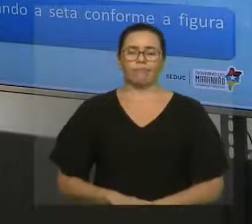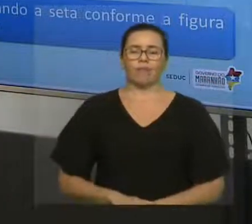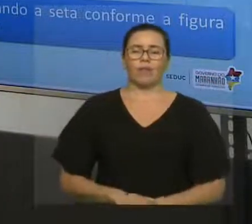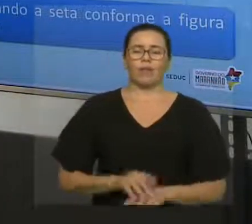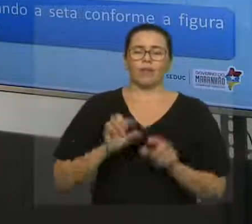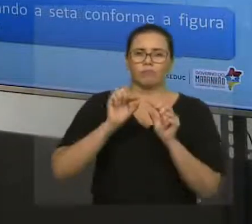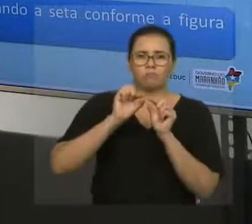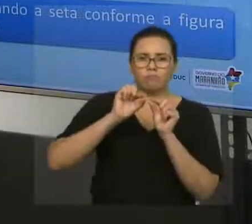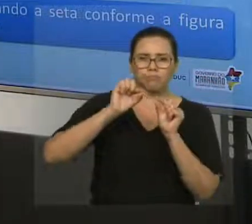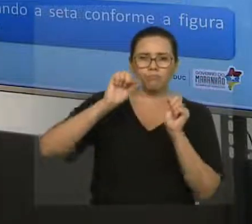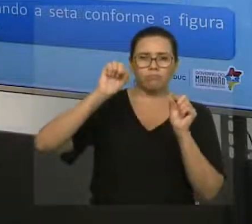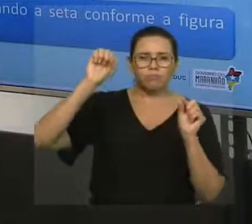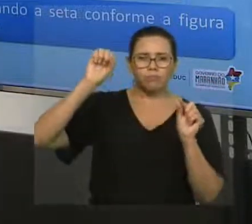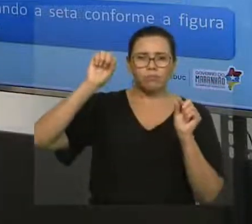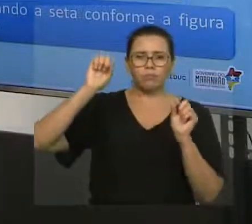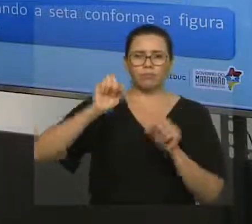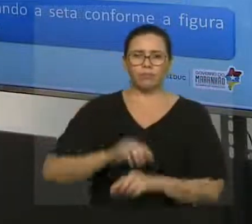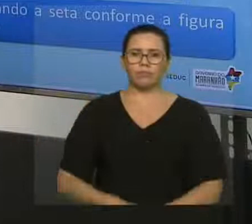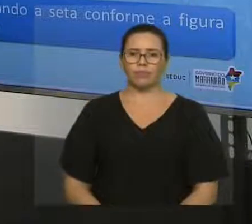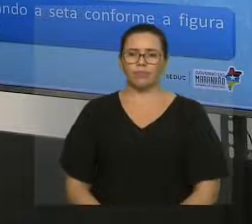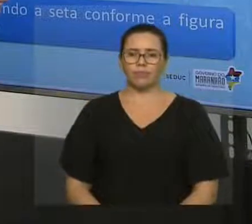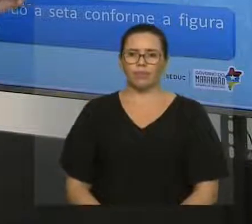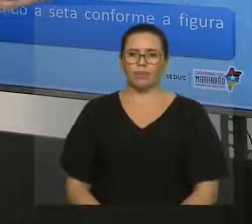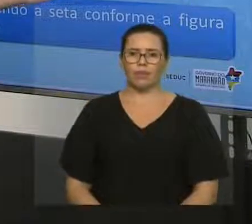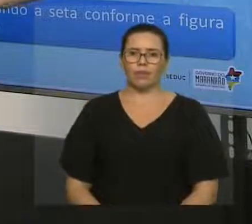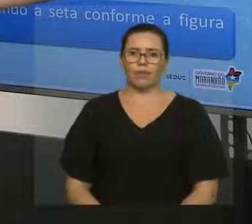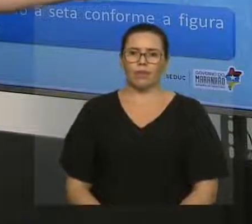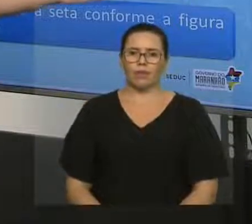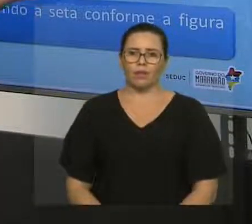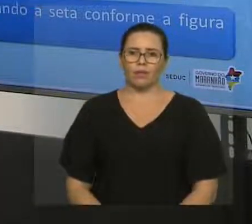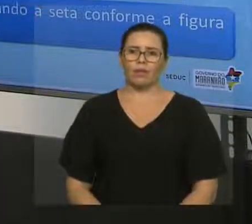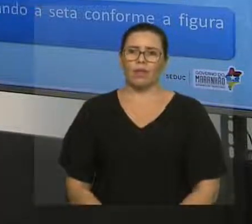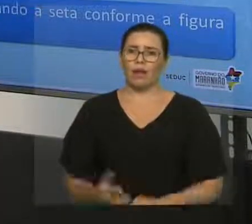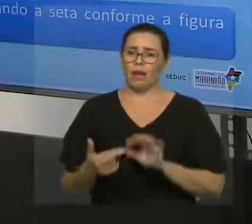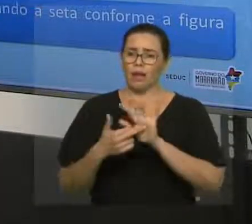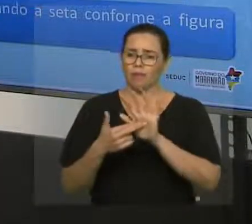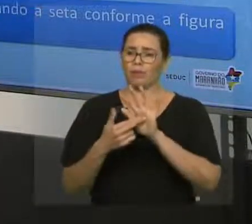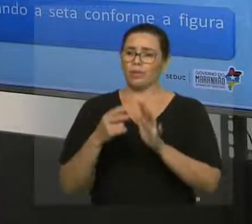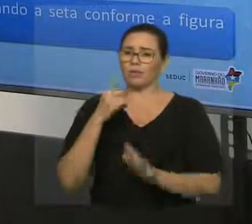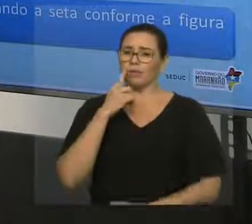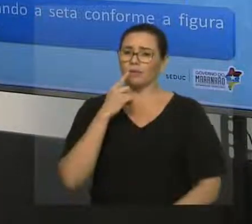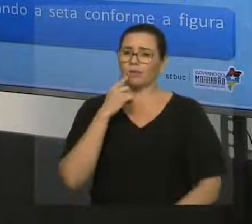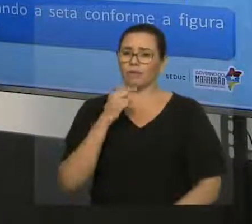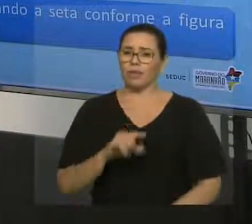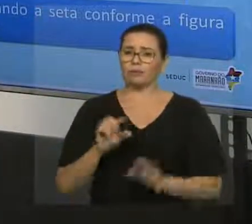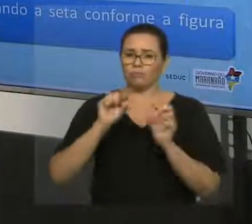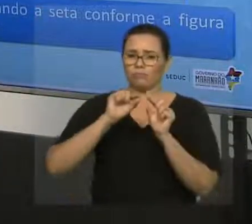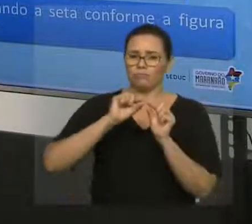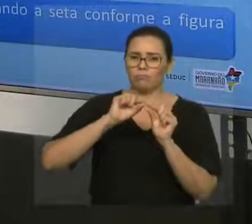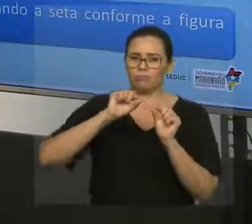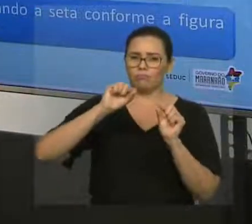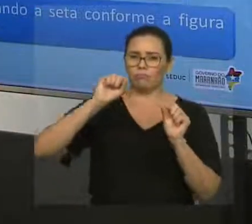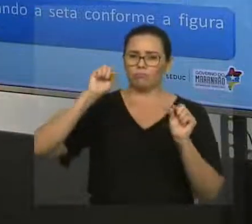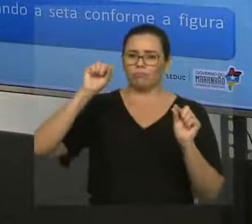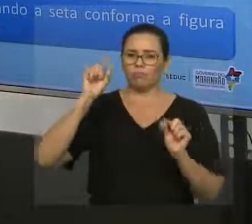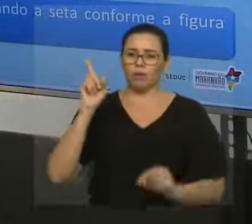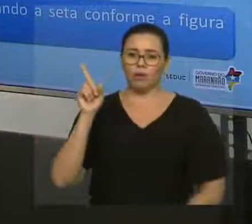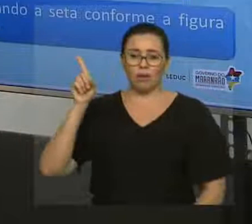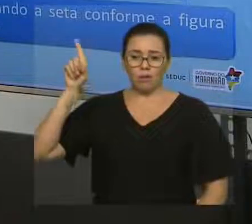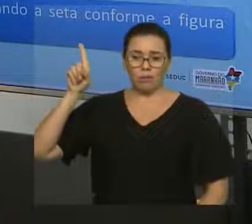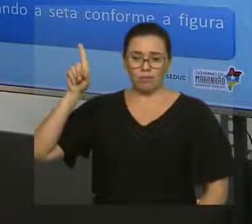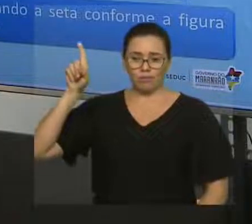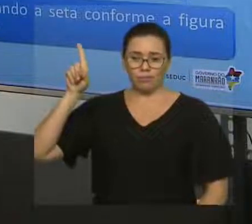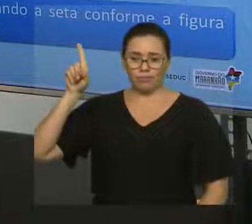resultante. Então, a minha resultante está representada aqui. Isso aqui está representada. A vai aprender a calcular. A questão pode perguntar para vocês.